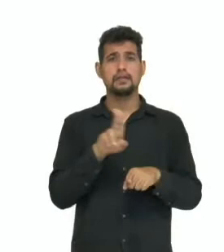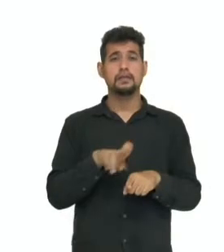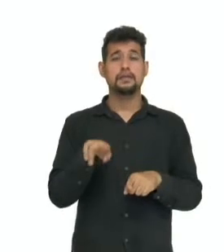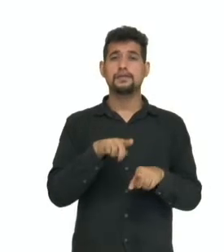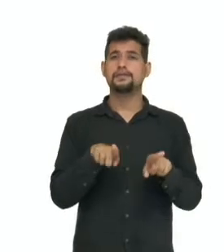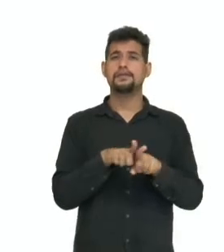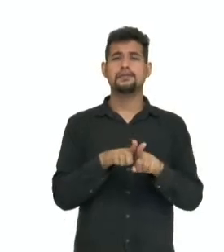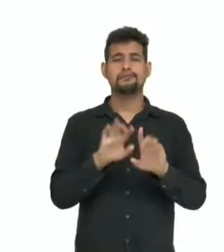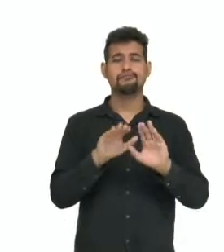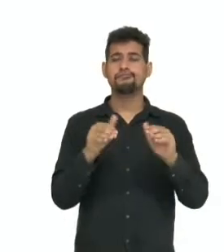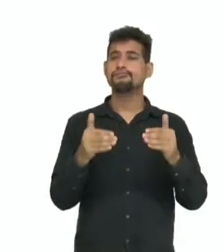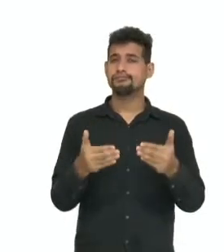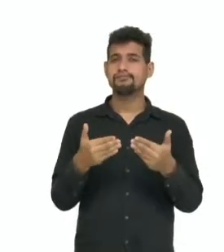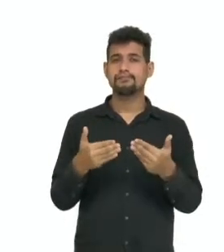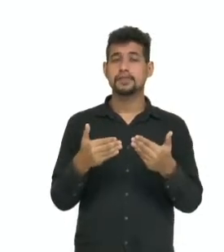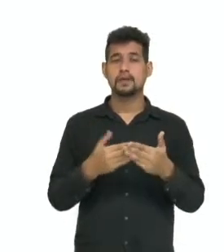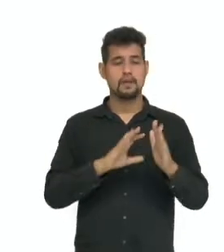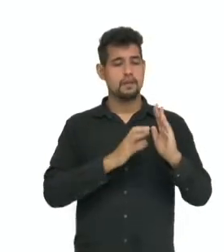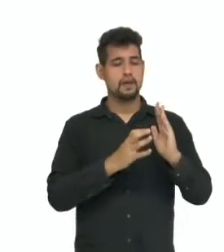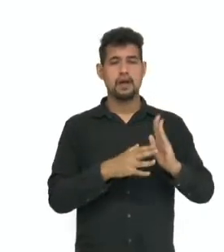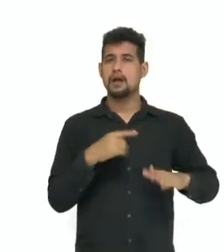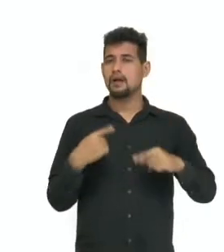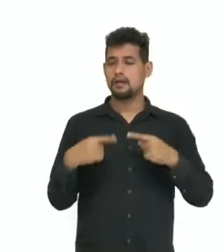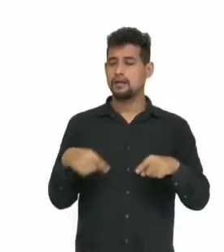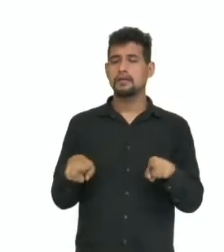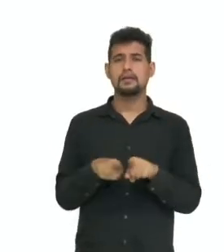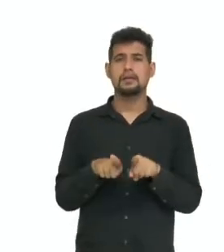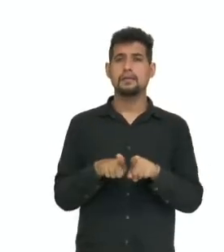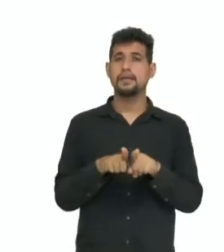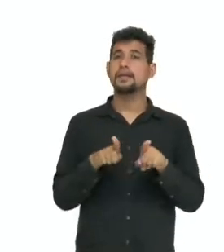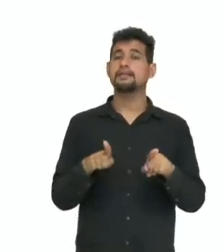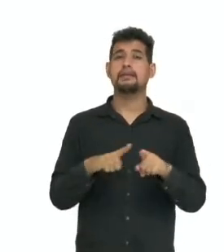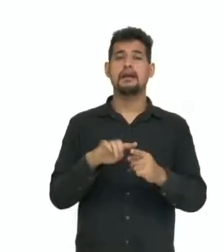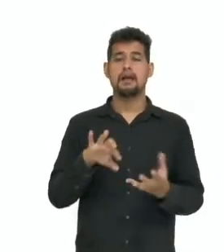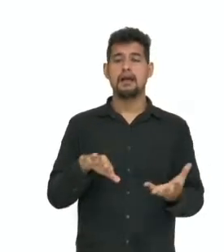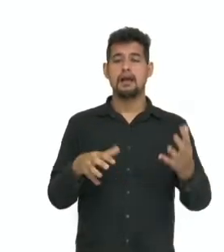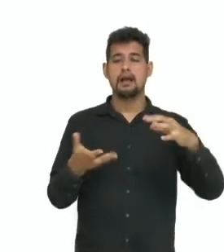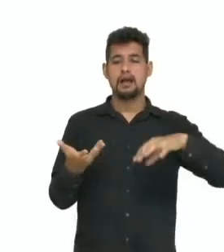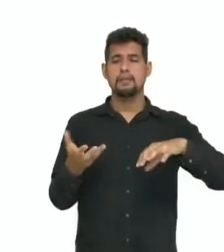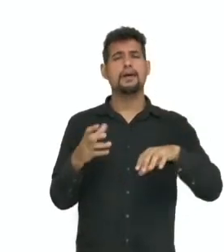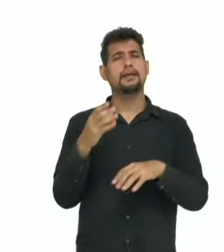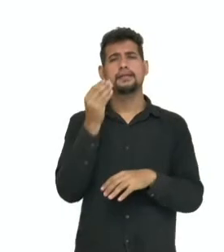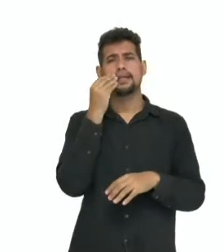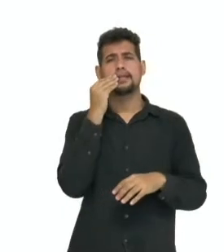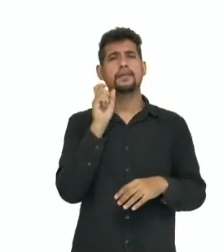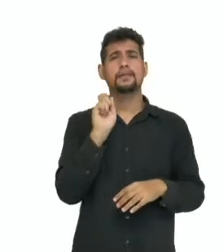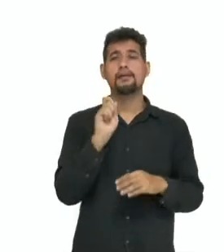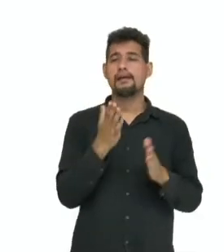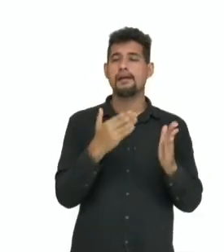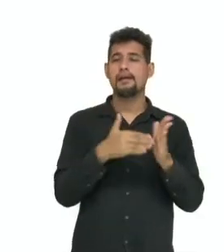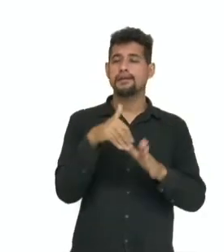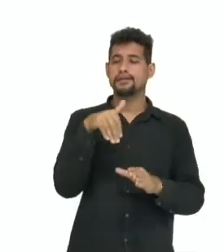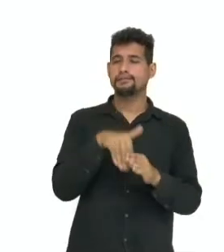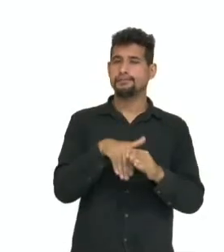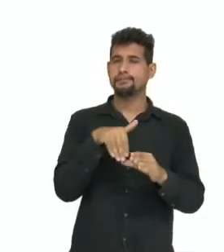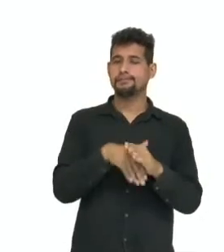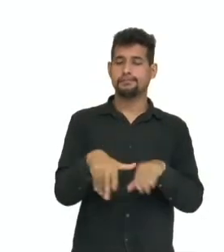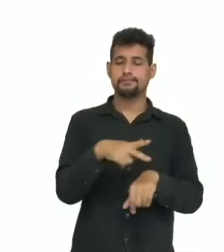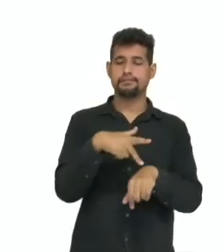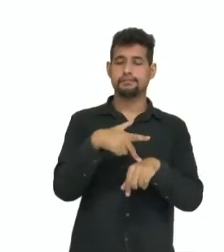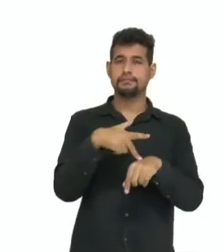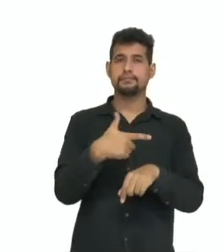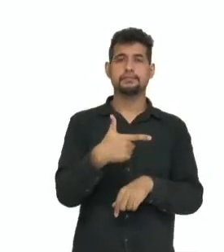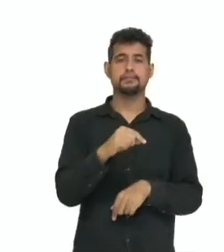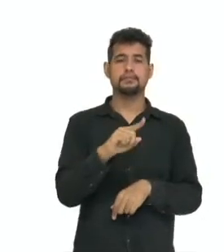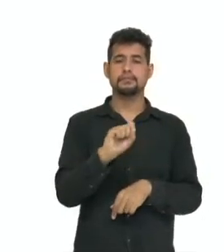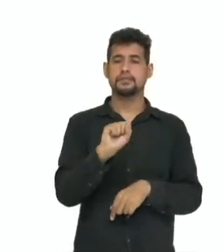dos membros dos partidos políticos na Câmara dos Deputados, tendo por base a última eleição geral do país em 2018.